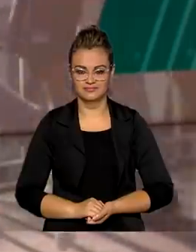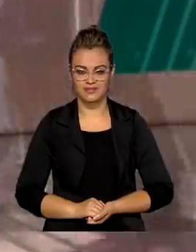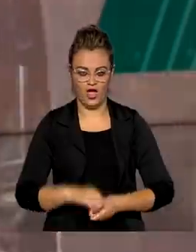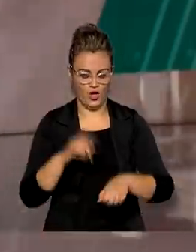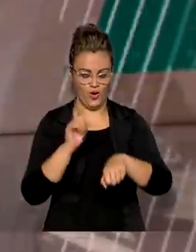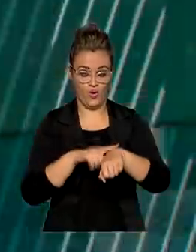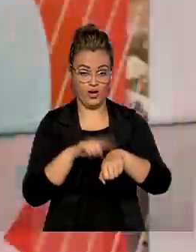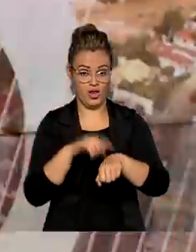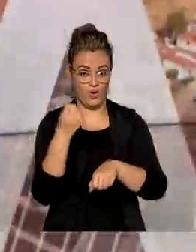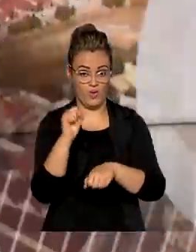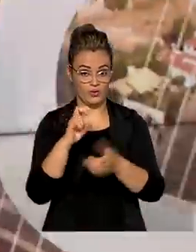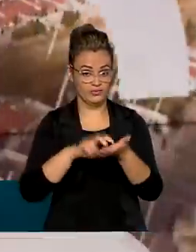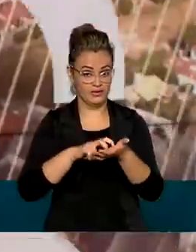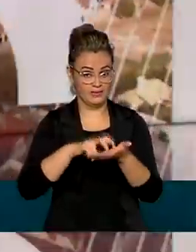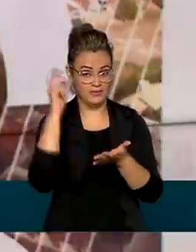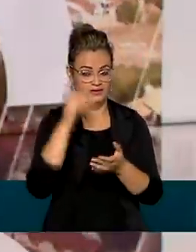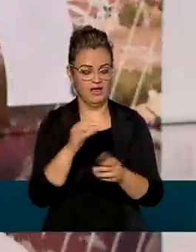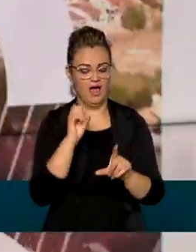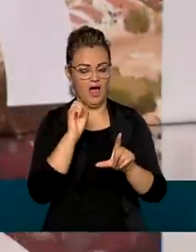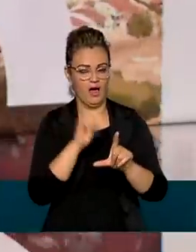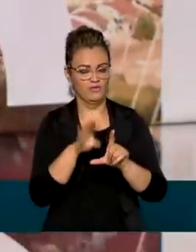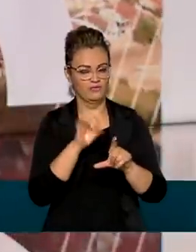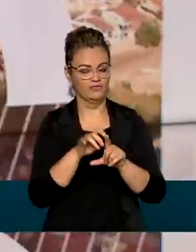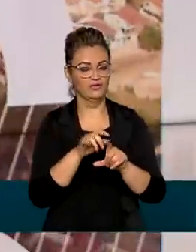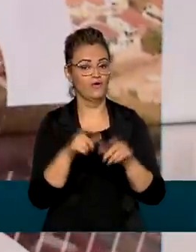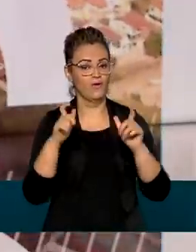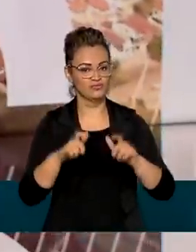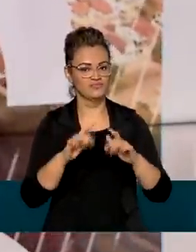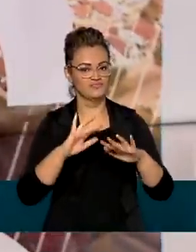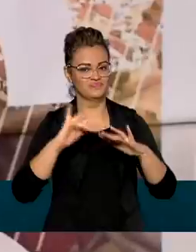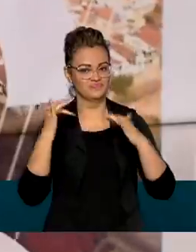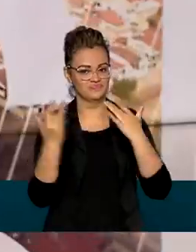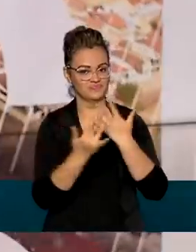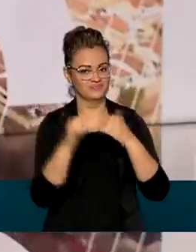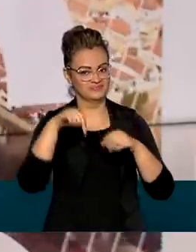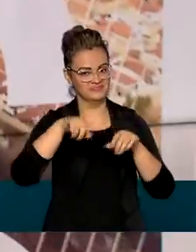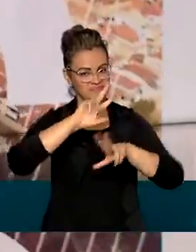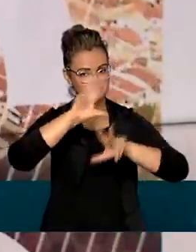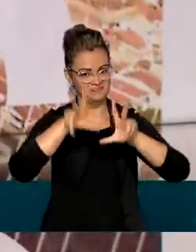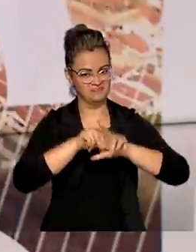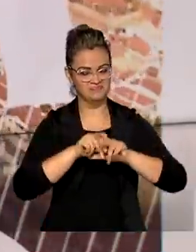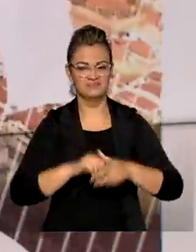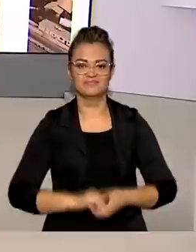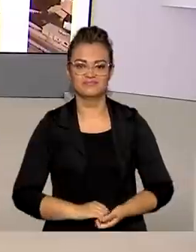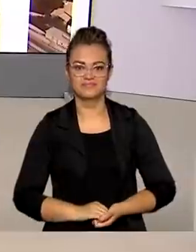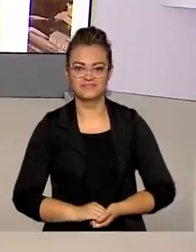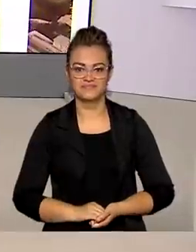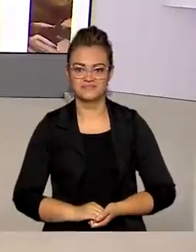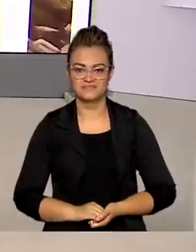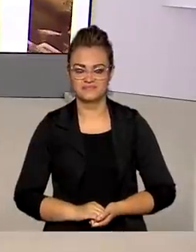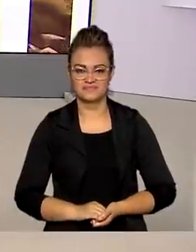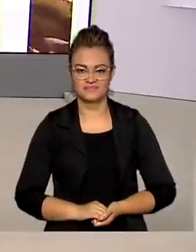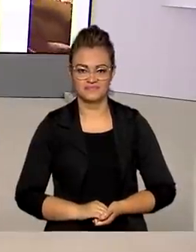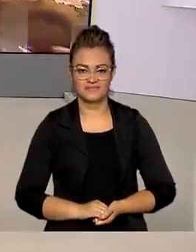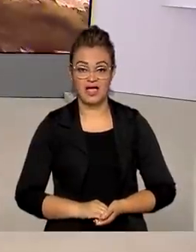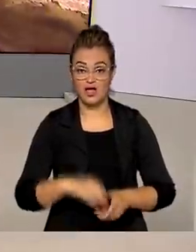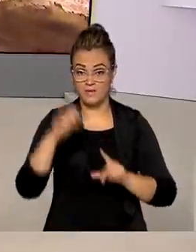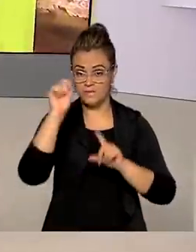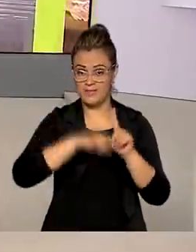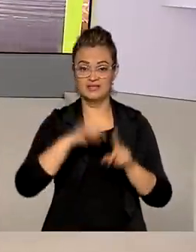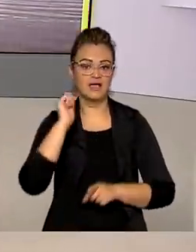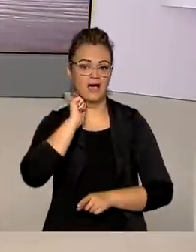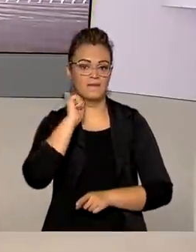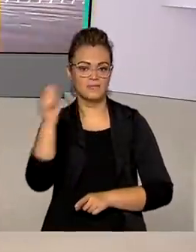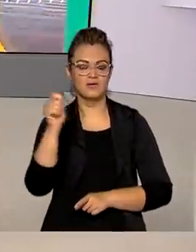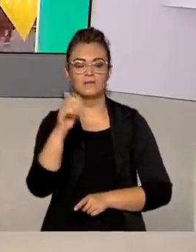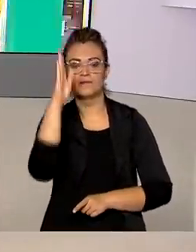Agora, 8 horas da manhã, nós estamos ao vivo também pelas redes sociais da TV Brasil. Neste mês de abril, o